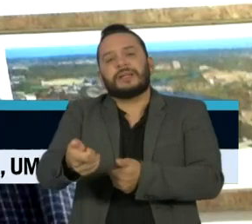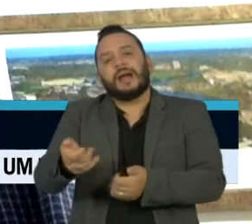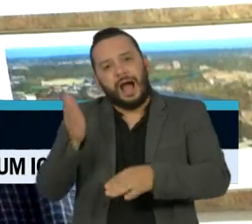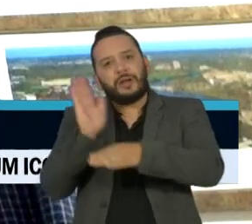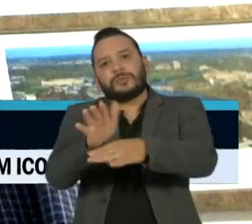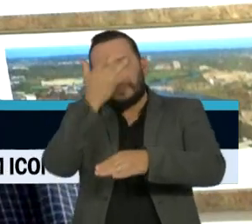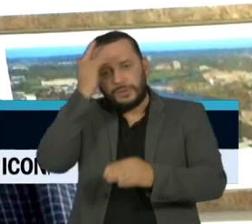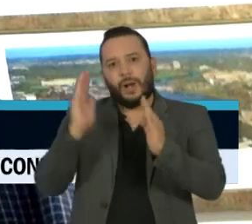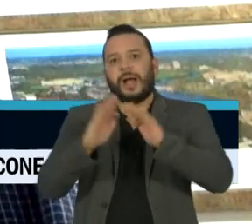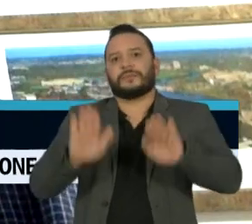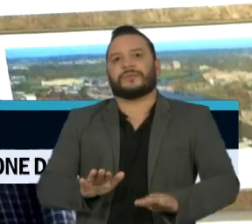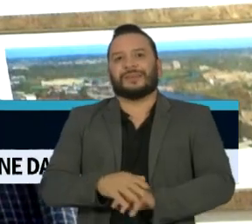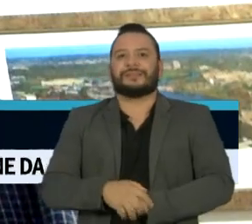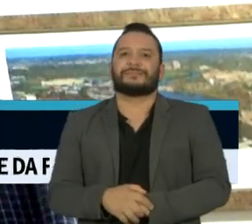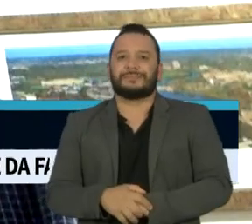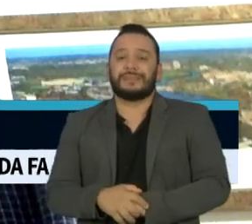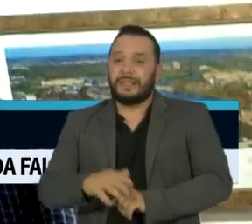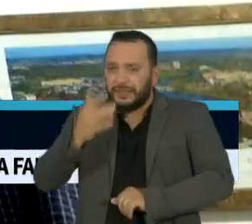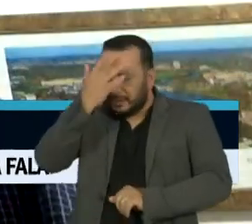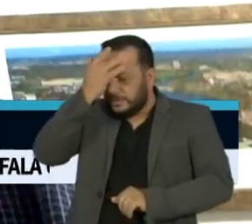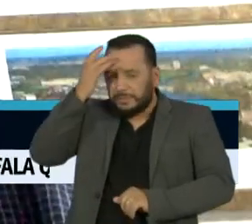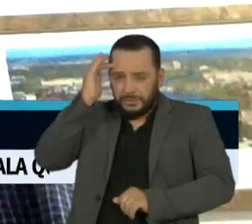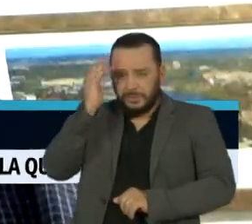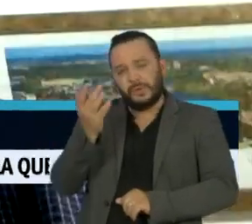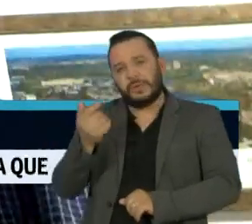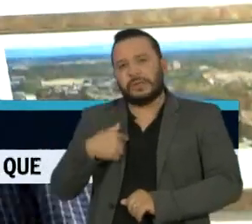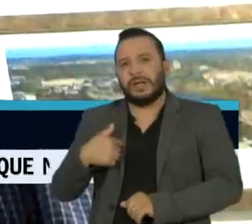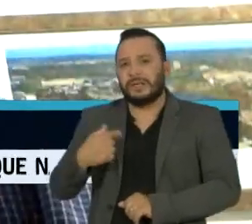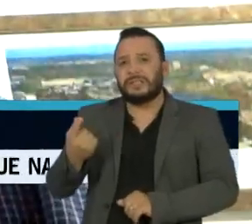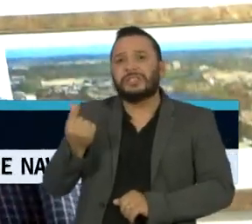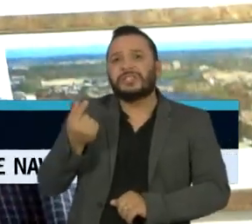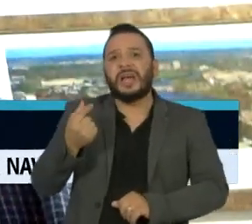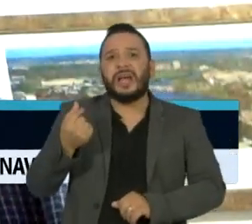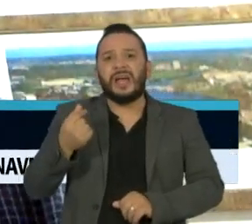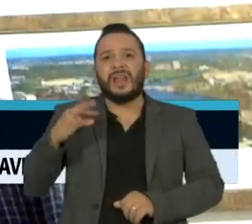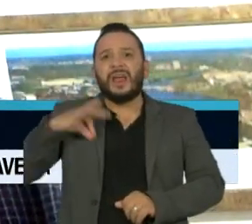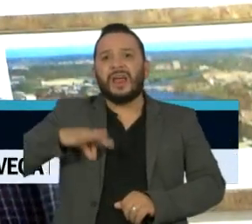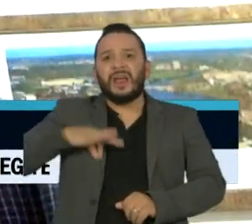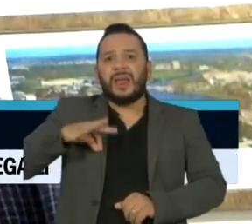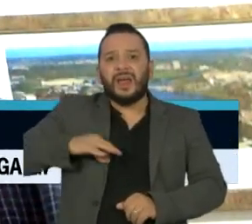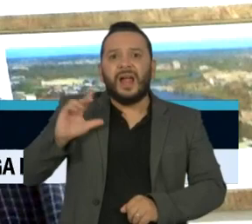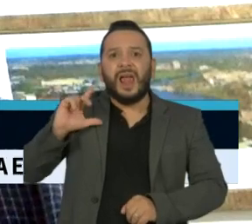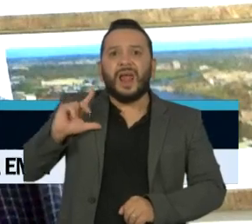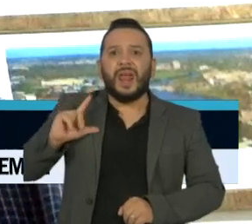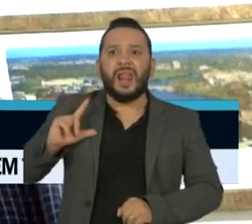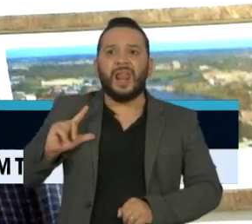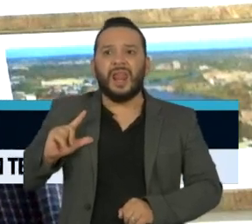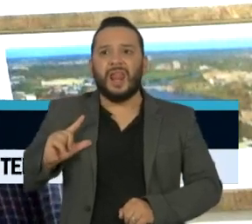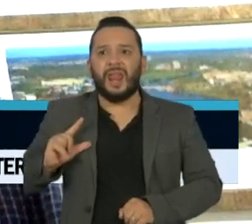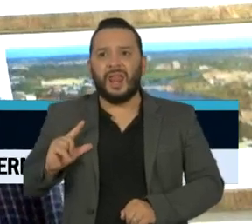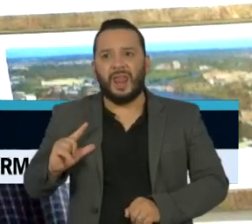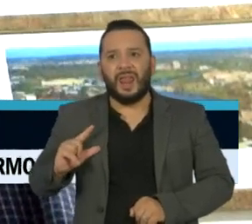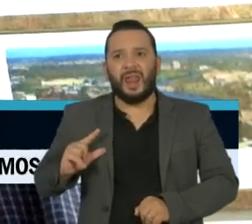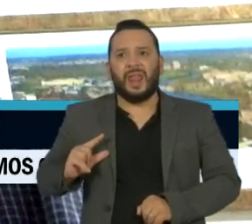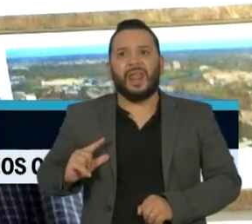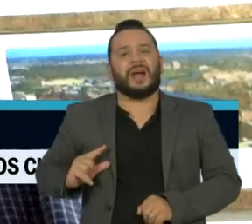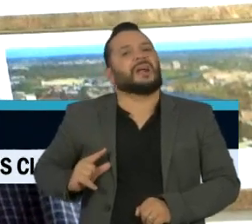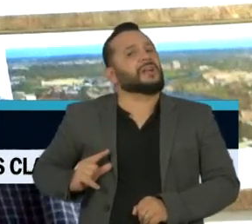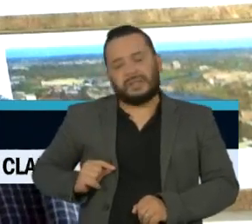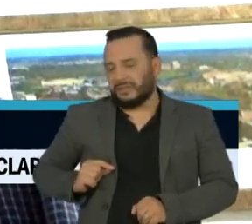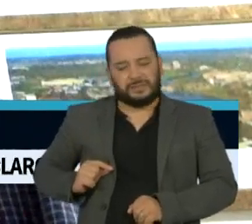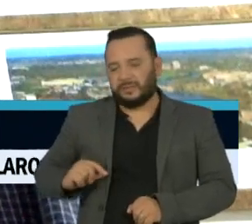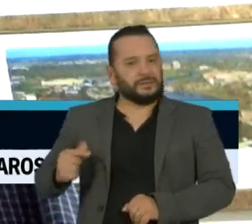À medida que as pessoas vão se tornando mais frágeis do ponto de vista financeiro, o nível de aderência à